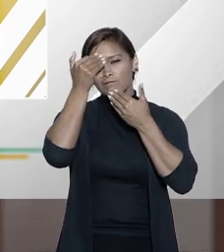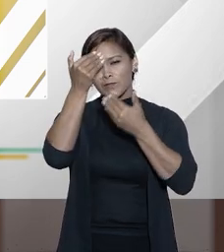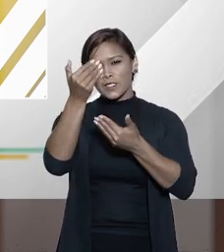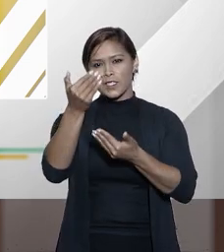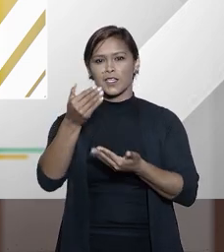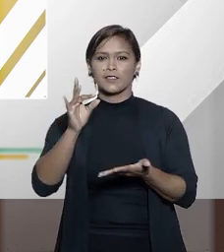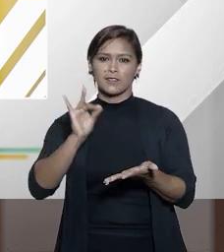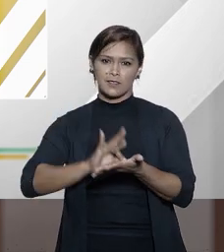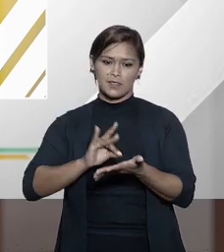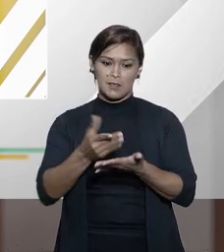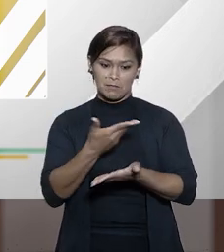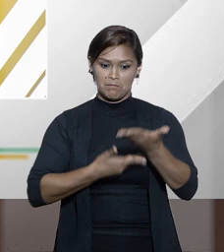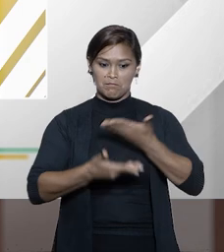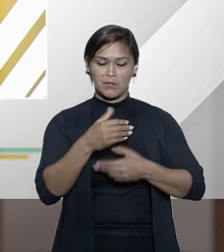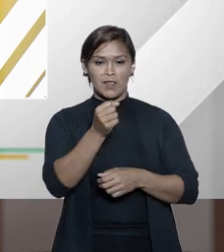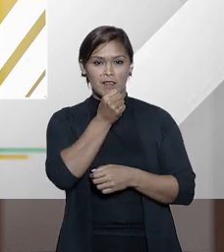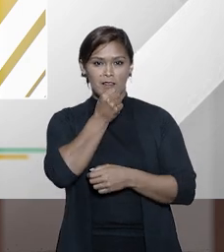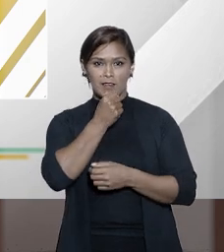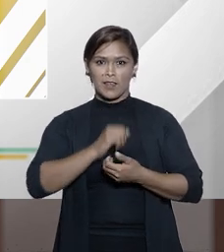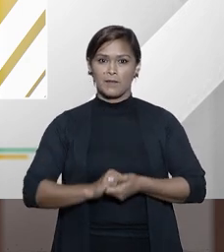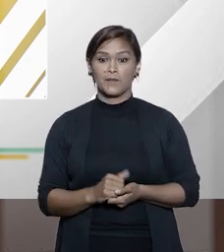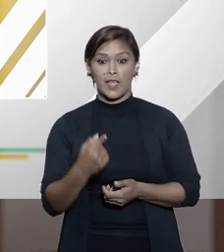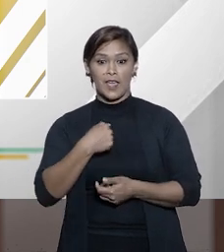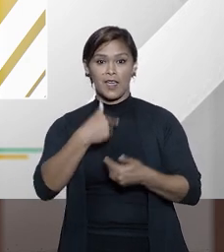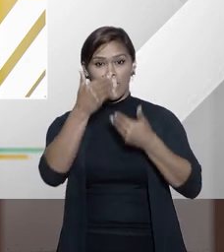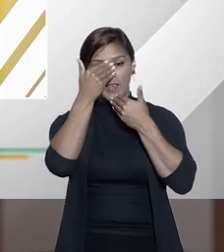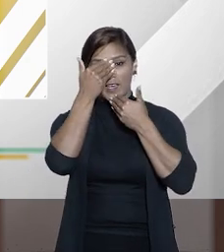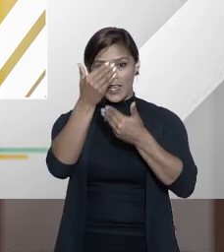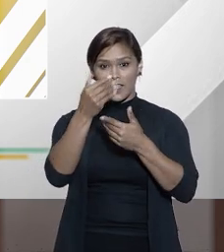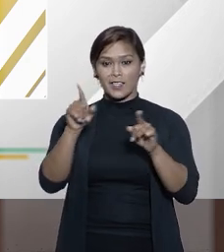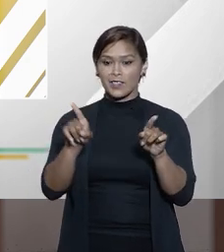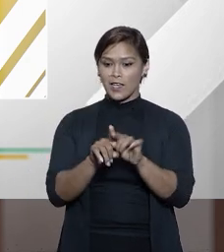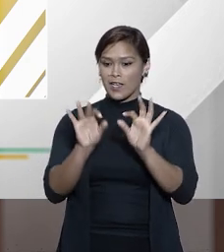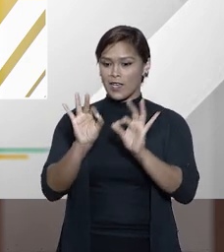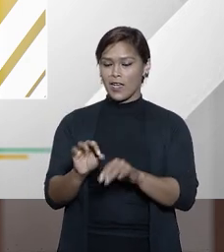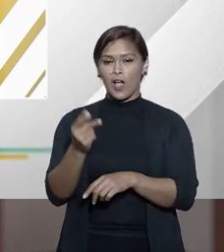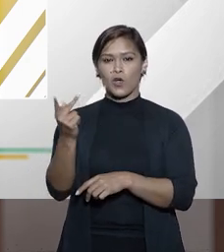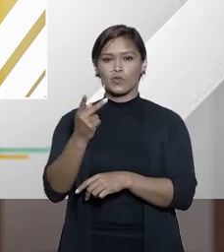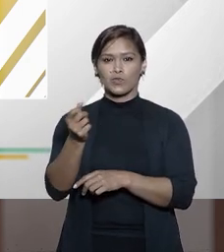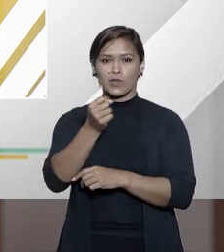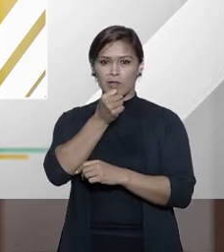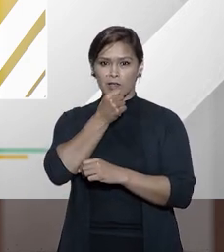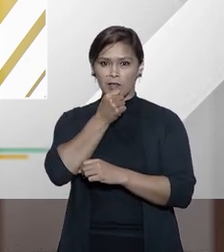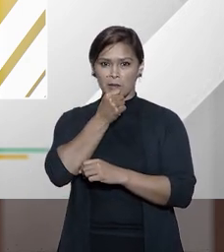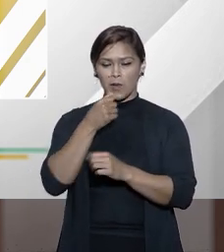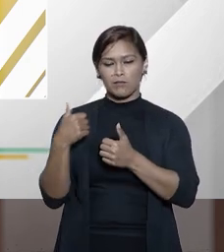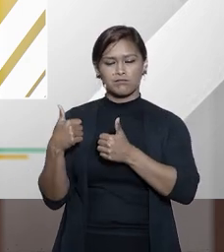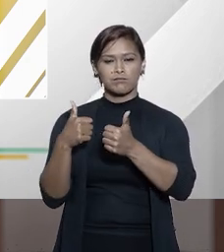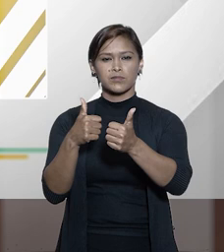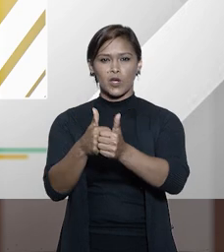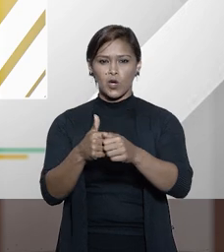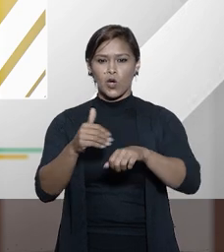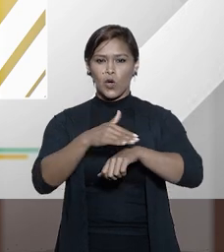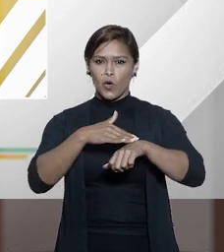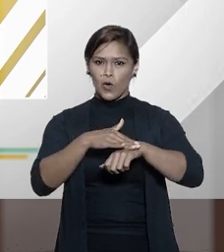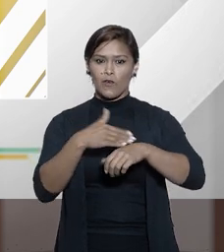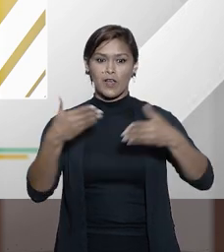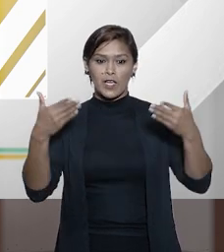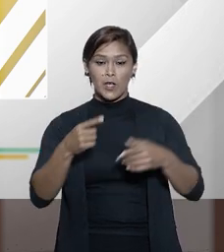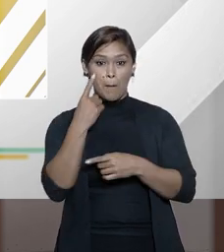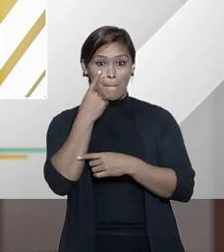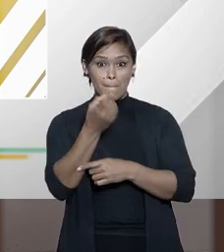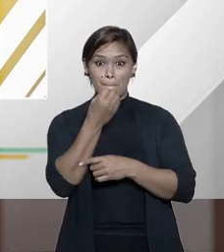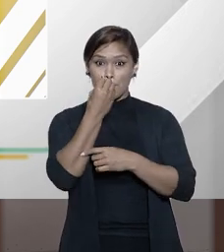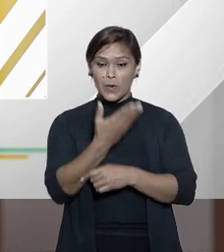Aras muitíssimo obrigada pela entrevista eu que agradeço Fátima você e Tiago a condução do nosso debate aqui